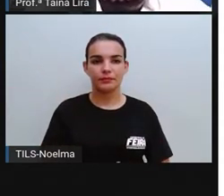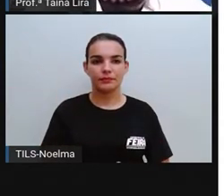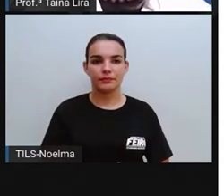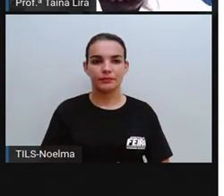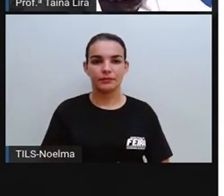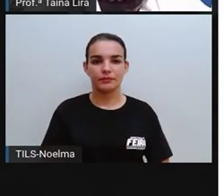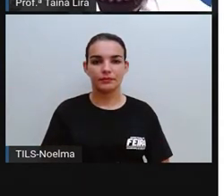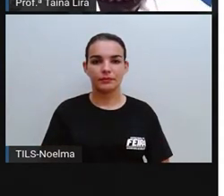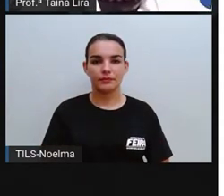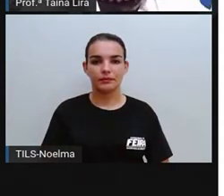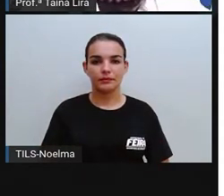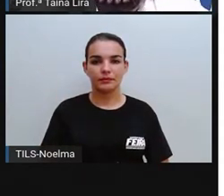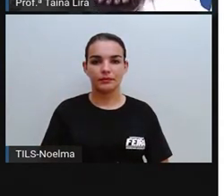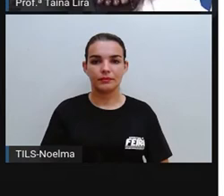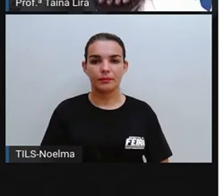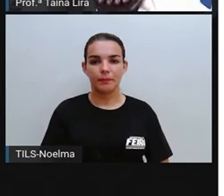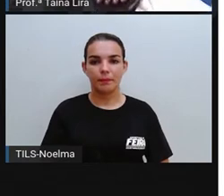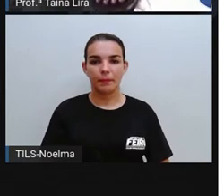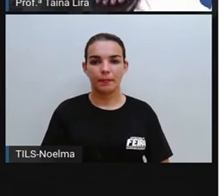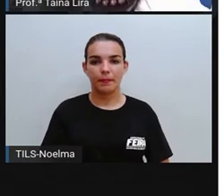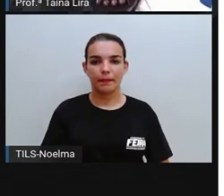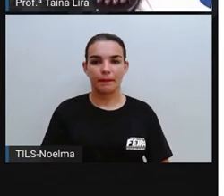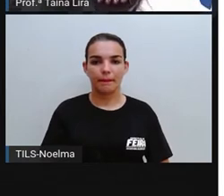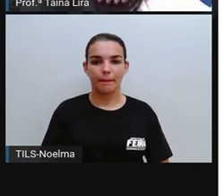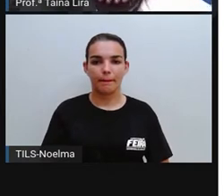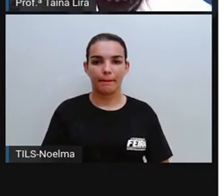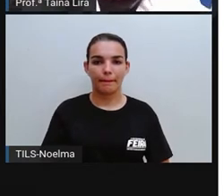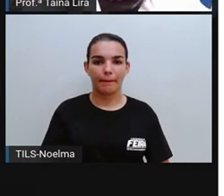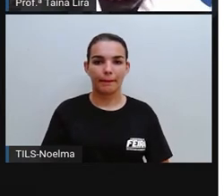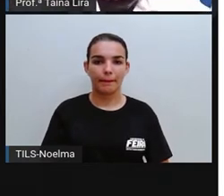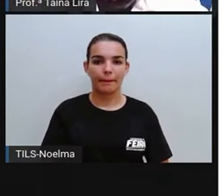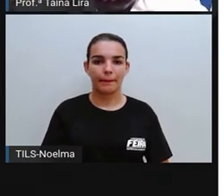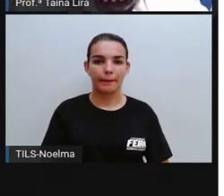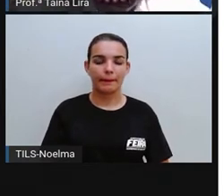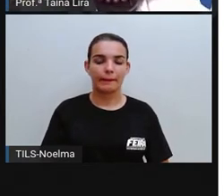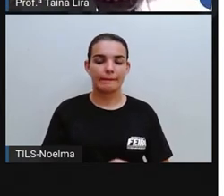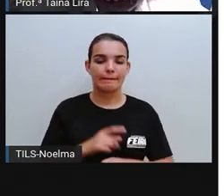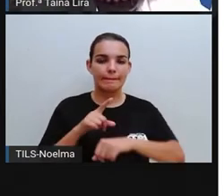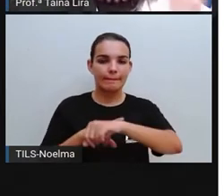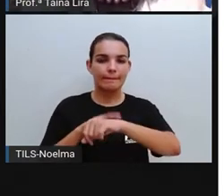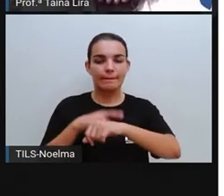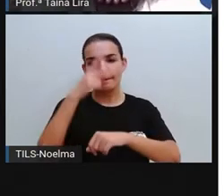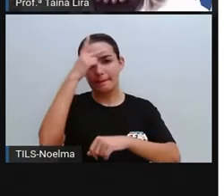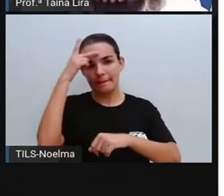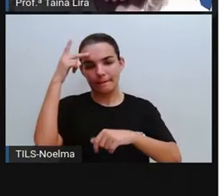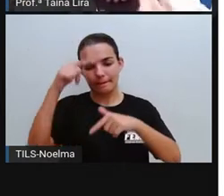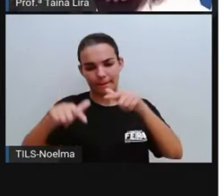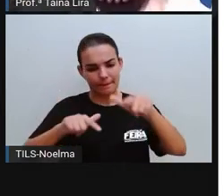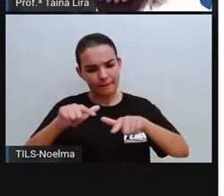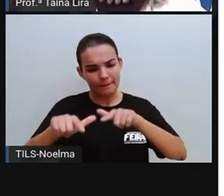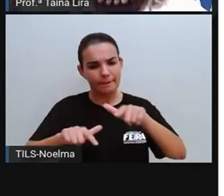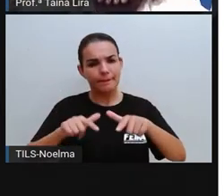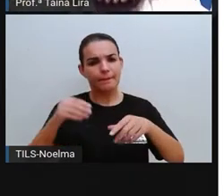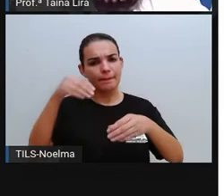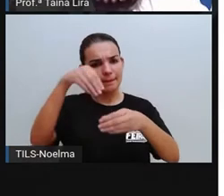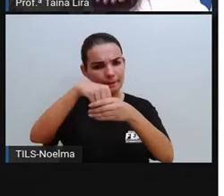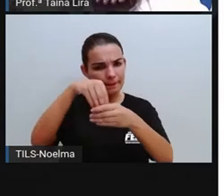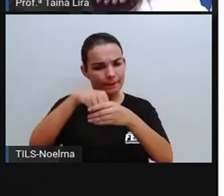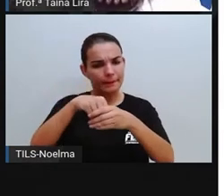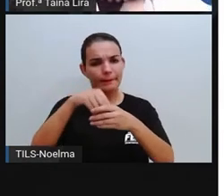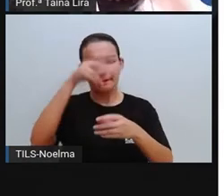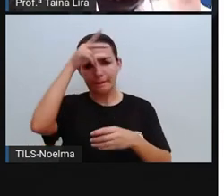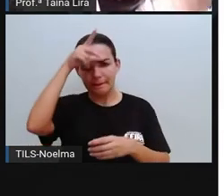fechar. Então, tem o horário ali do expediente, tá? O horário que as pessoas trabalham ali. Existem outras pessoas, além do